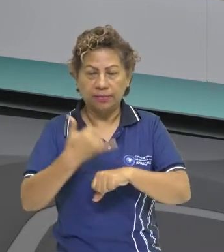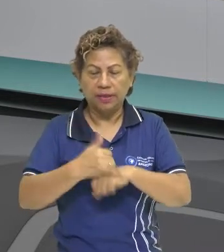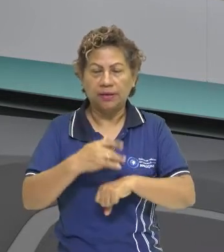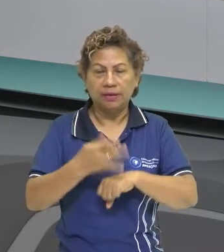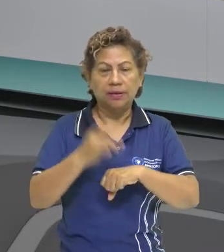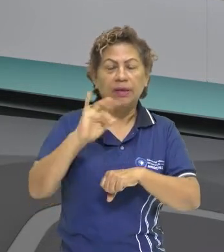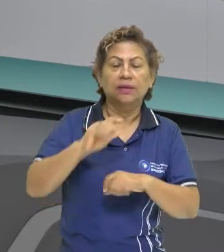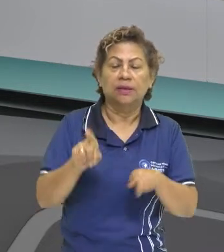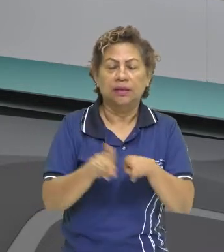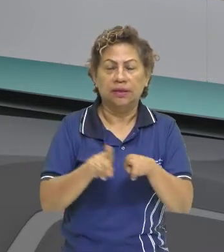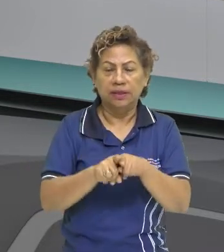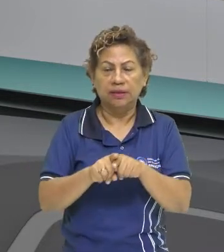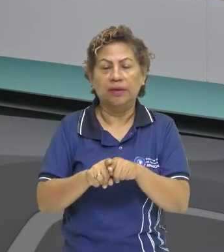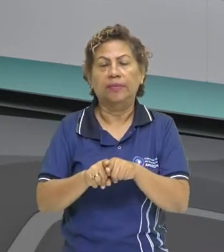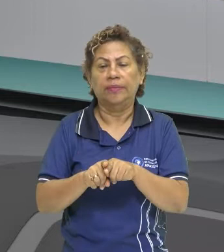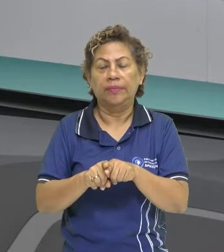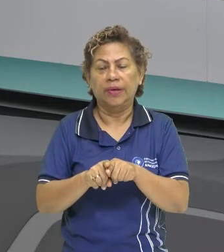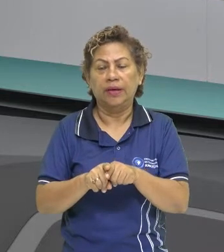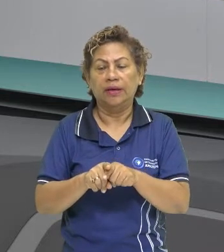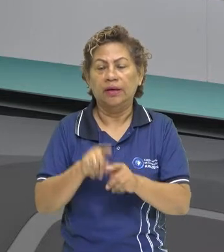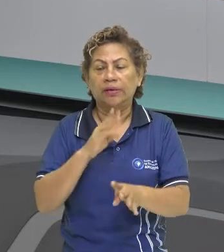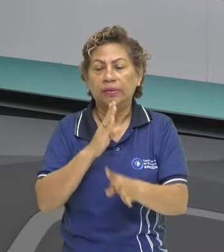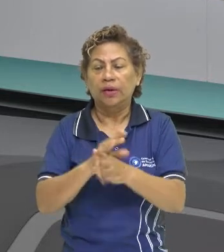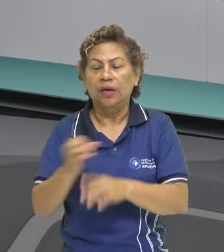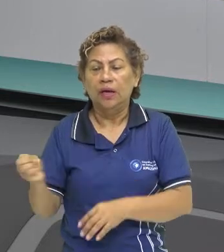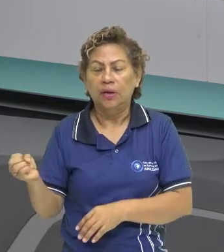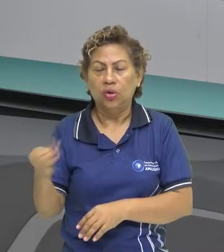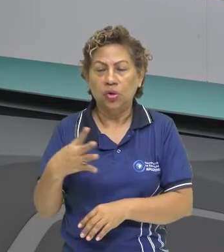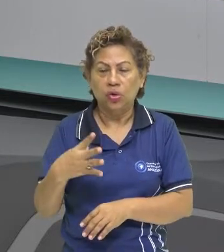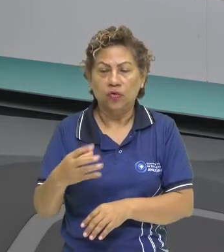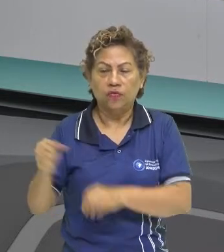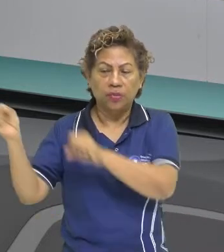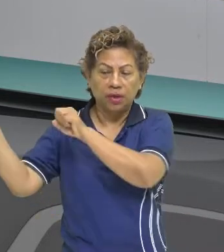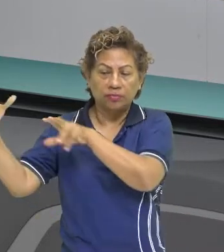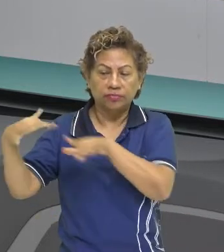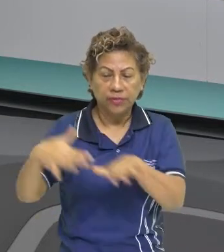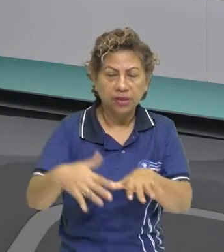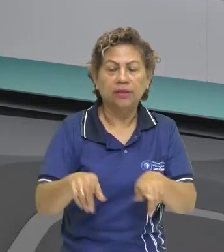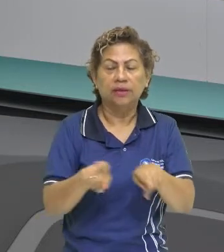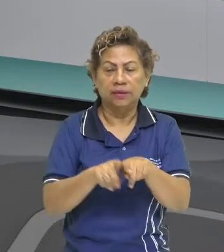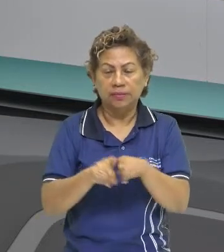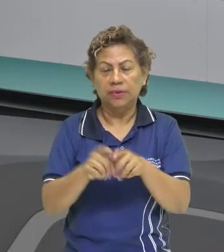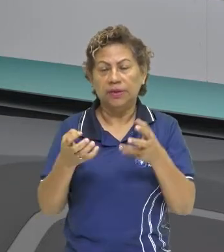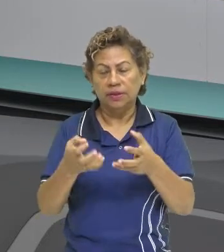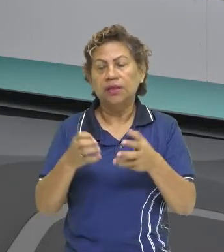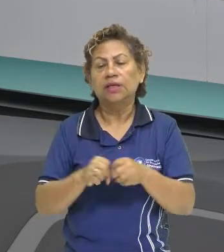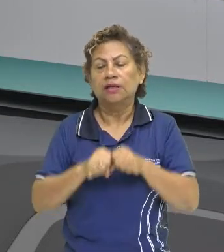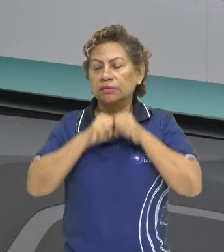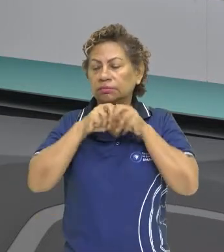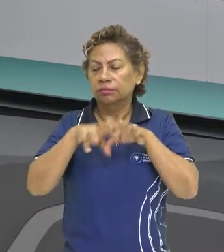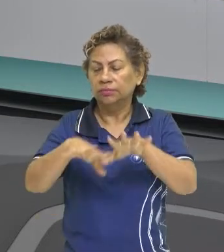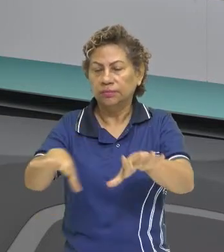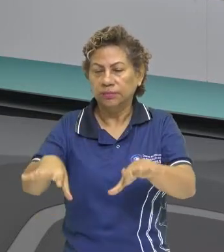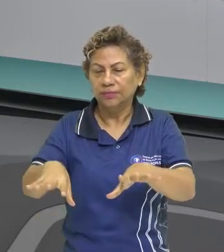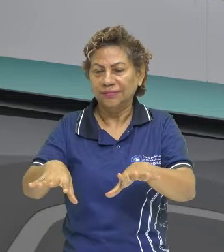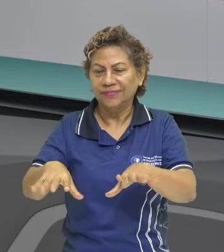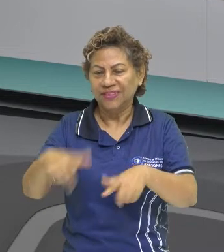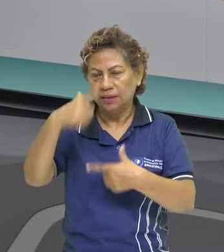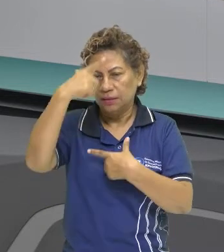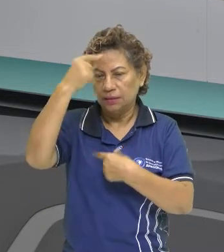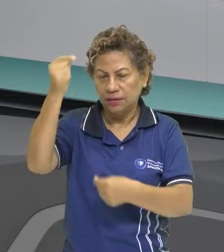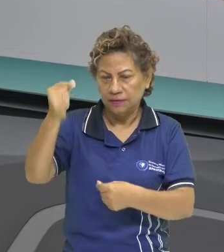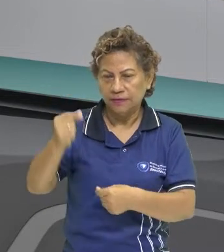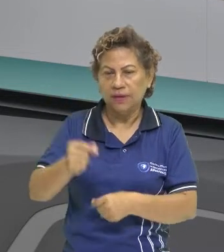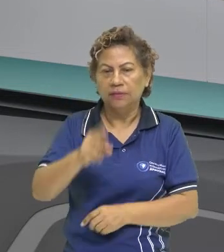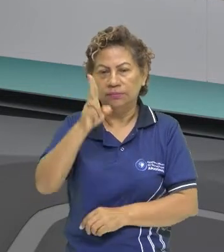territórios e busca de expandir a fé cristã. Portanto, né, em síntese, tanto a